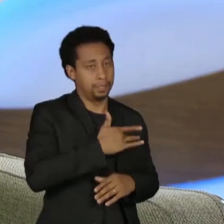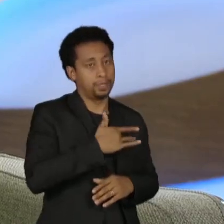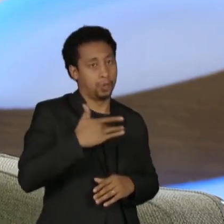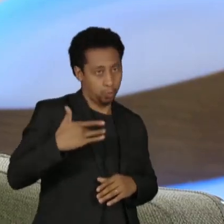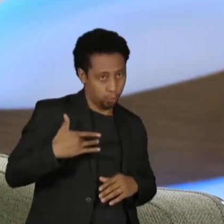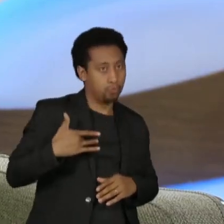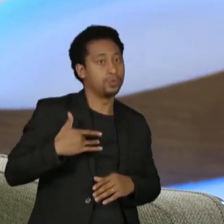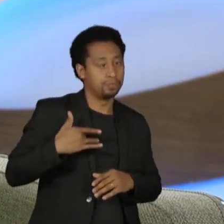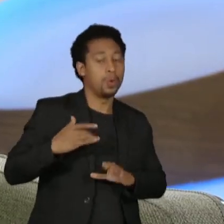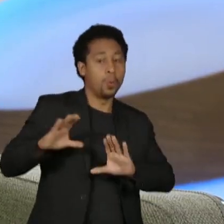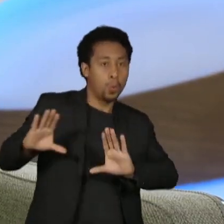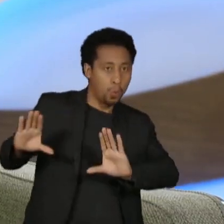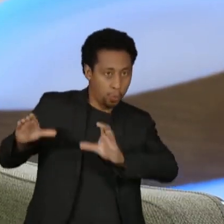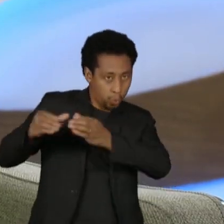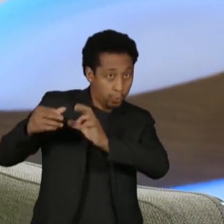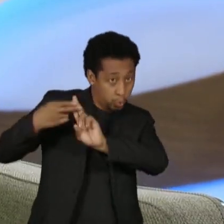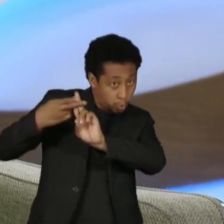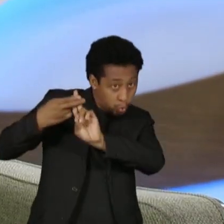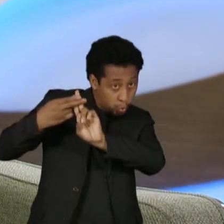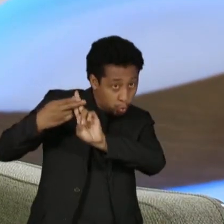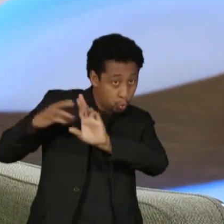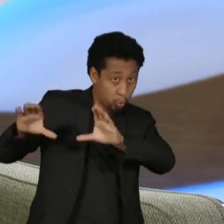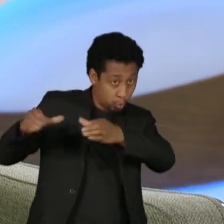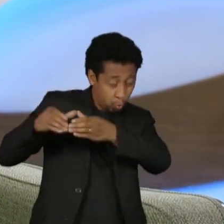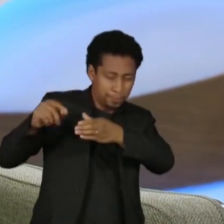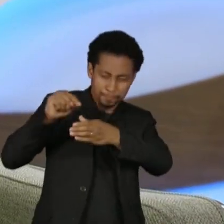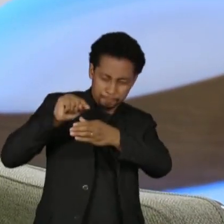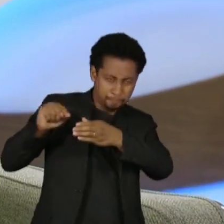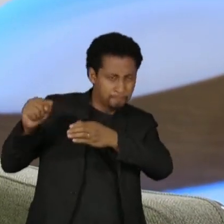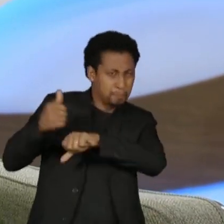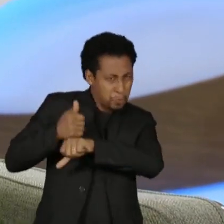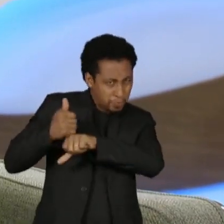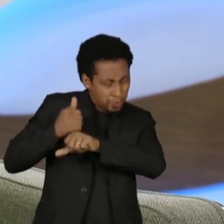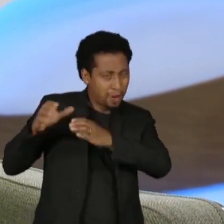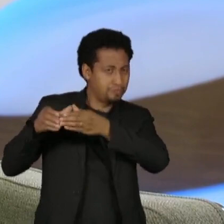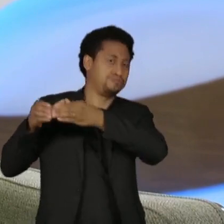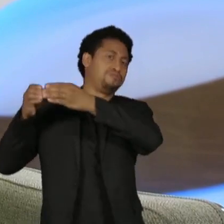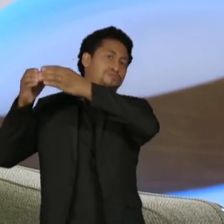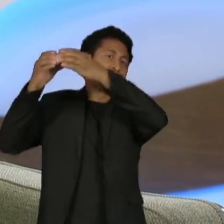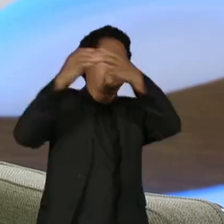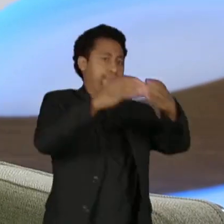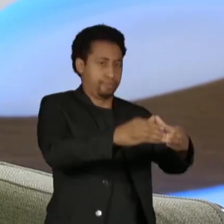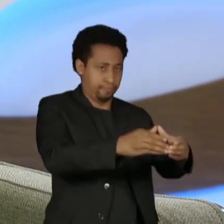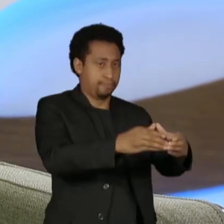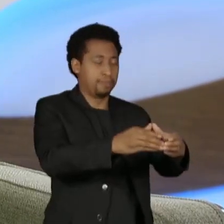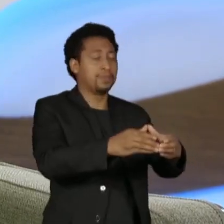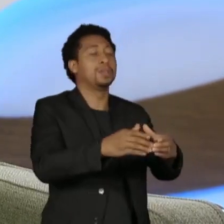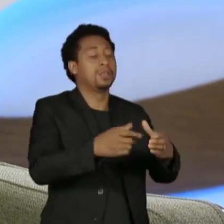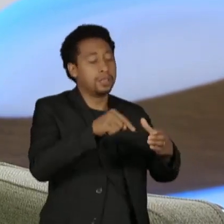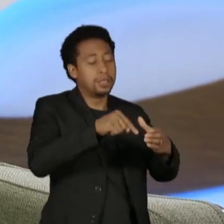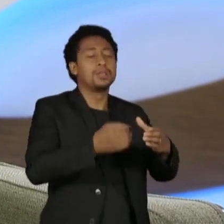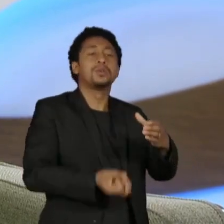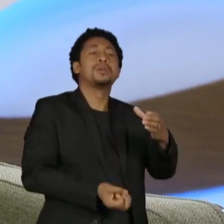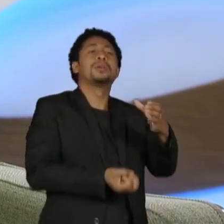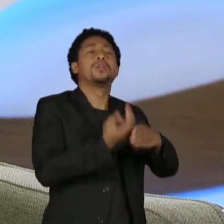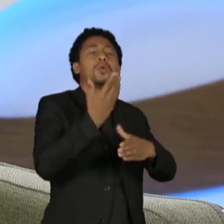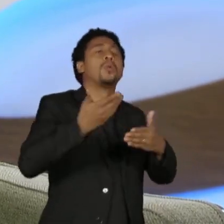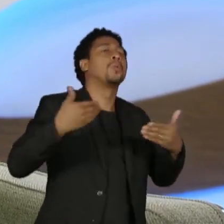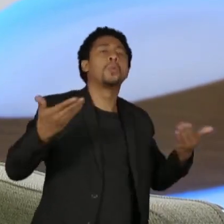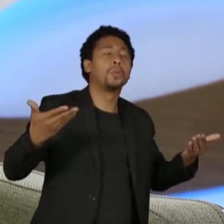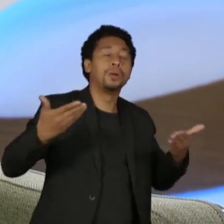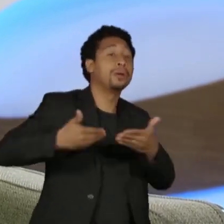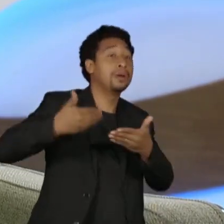do SUS, que foi uma força criada no segundo governo Lula, a partir